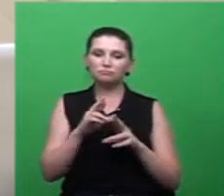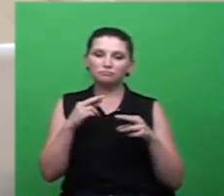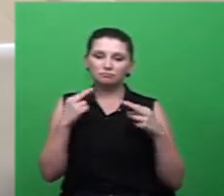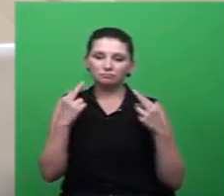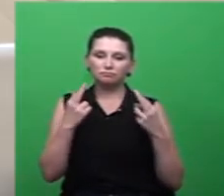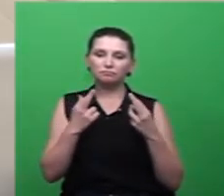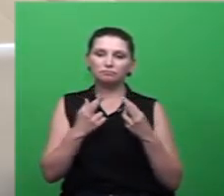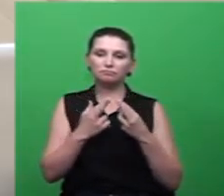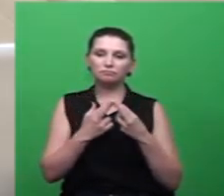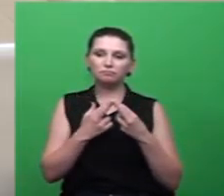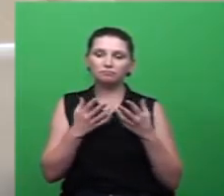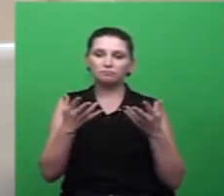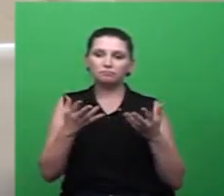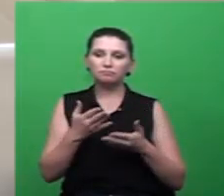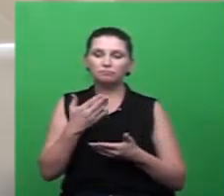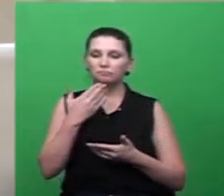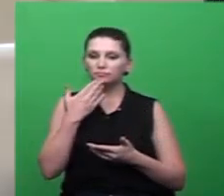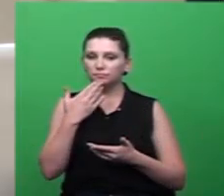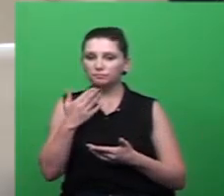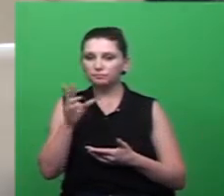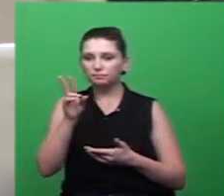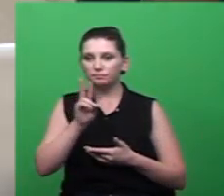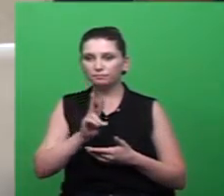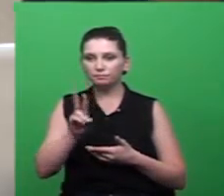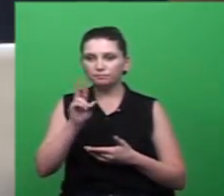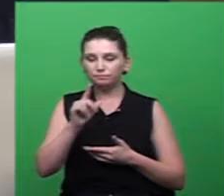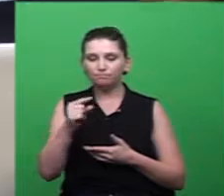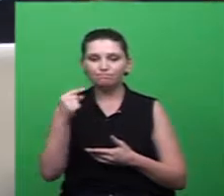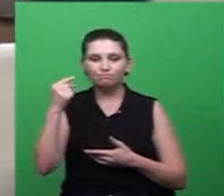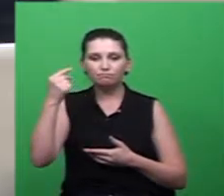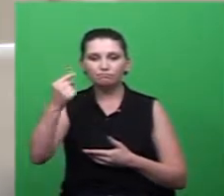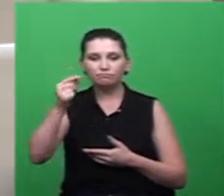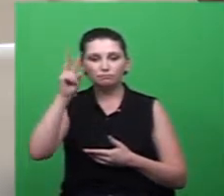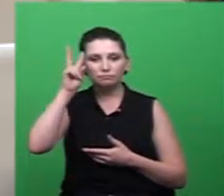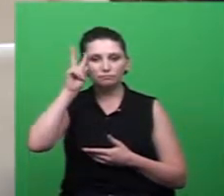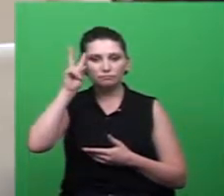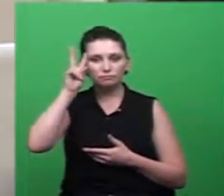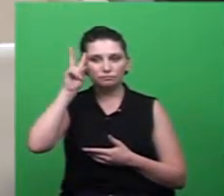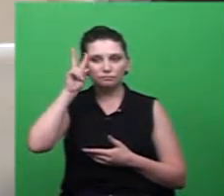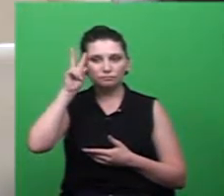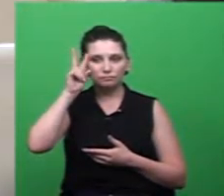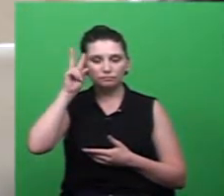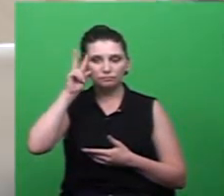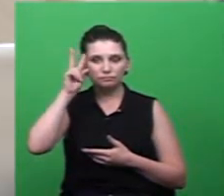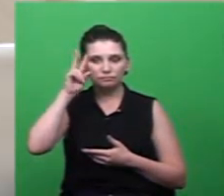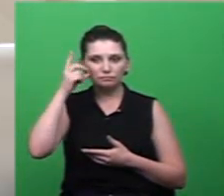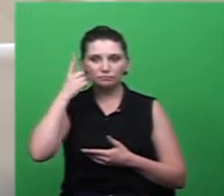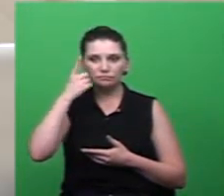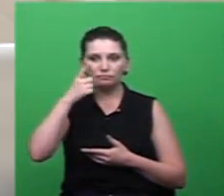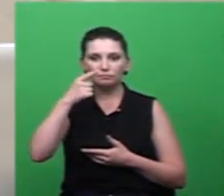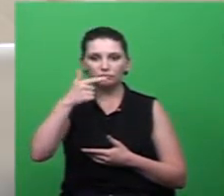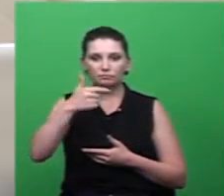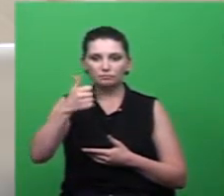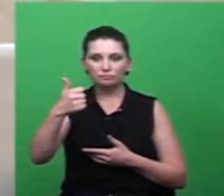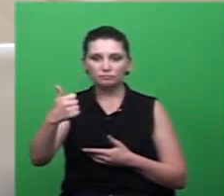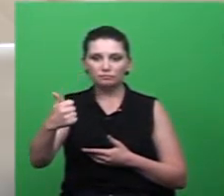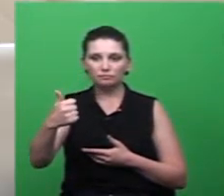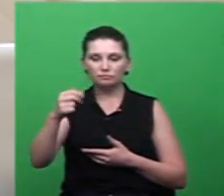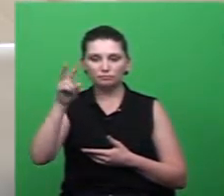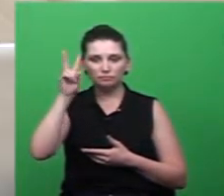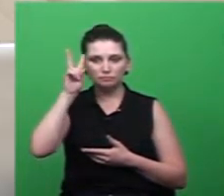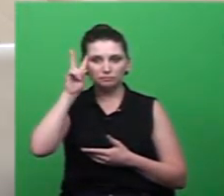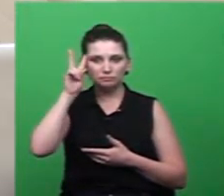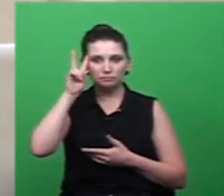trabalhos da presente sessão, convocando os senhores vereadores para a próxima sessão, que ocorrerá no dia 21 do Corrente, segunda